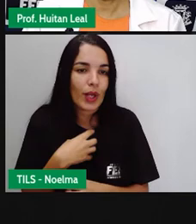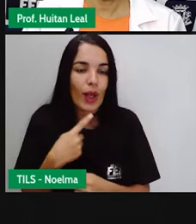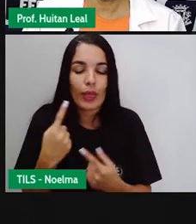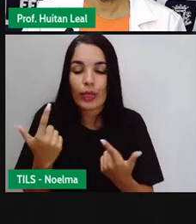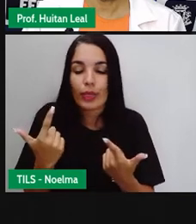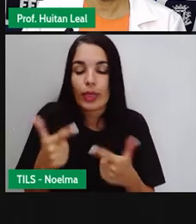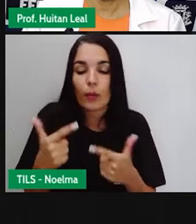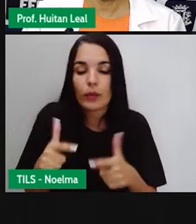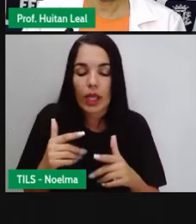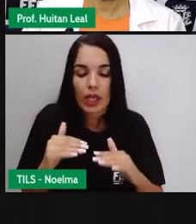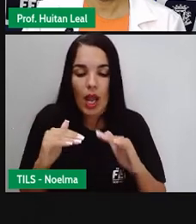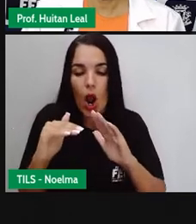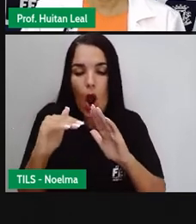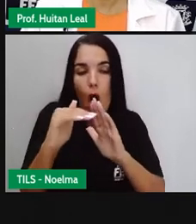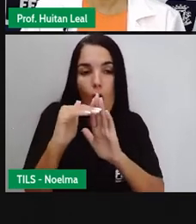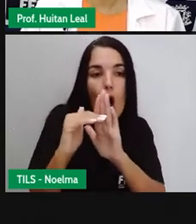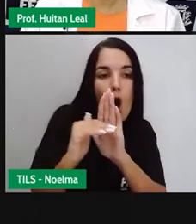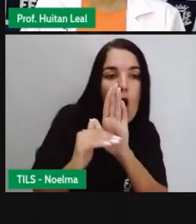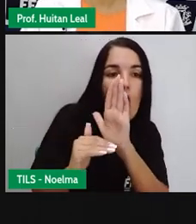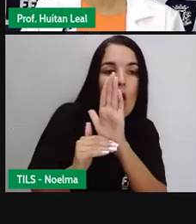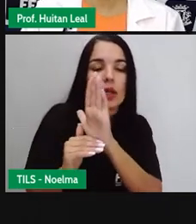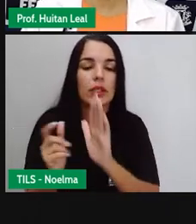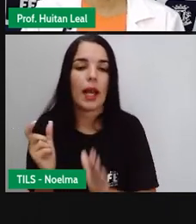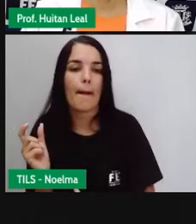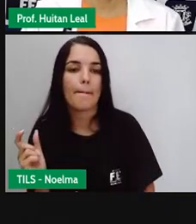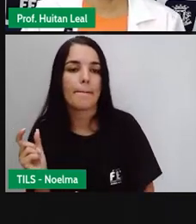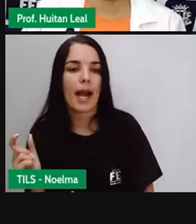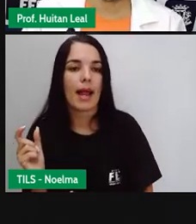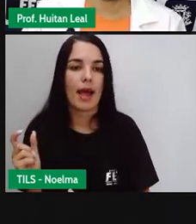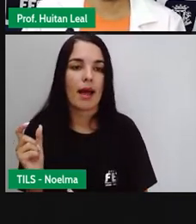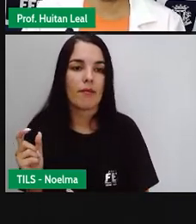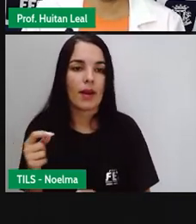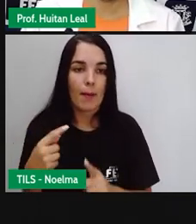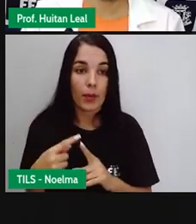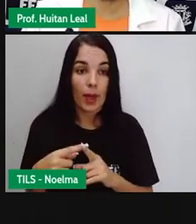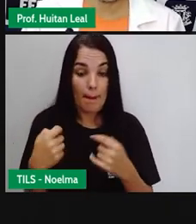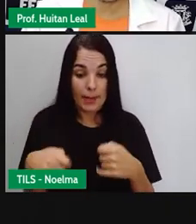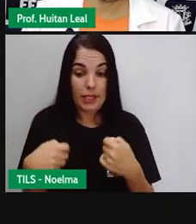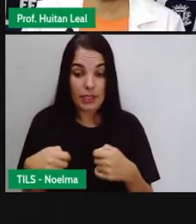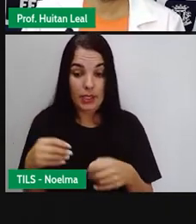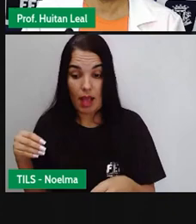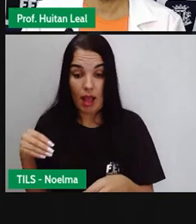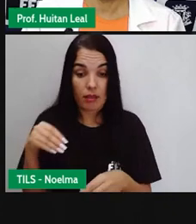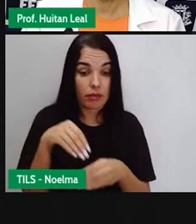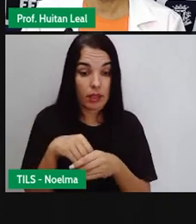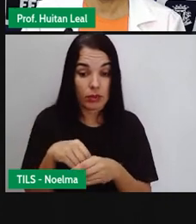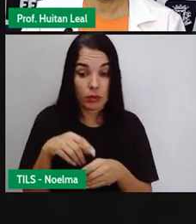uma ordem das palavras. As palavras, para ser frase, elas devem estar no seu devido lugar.